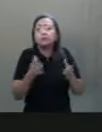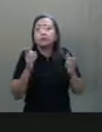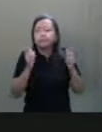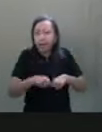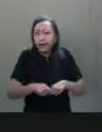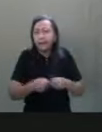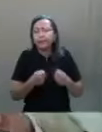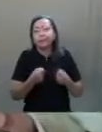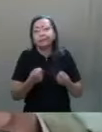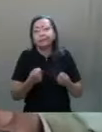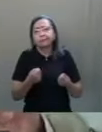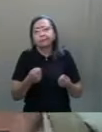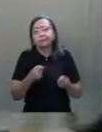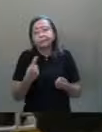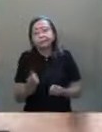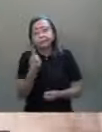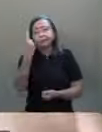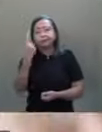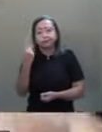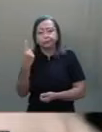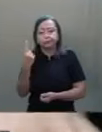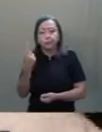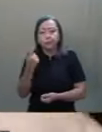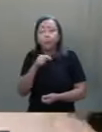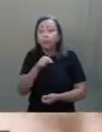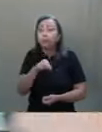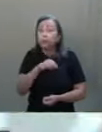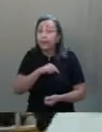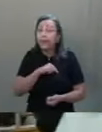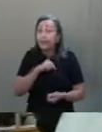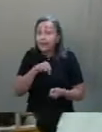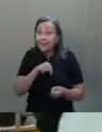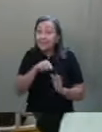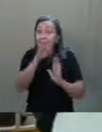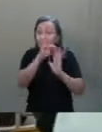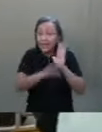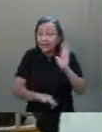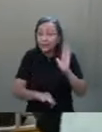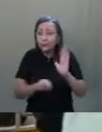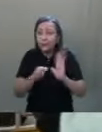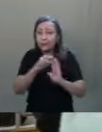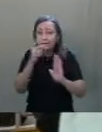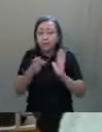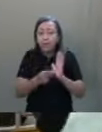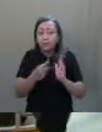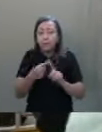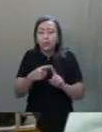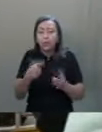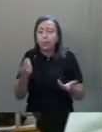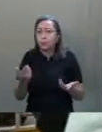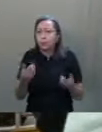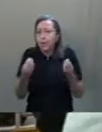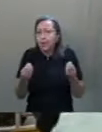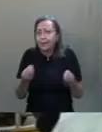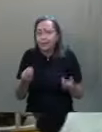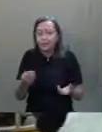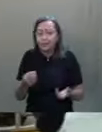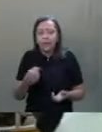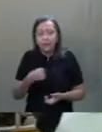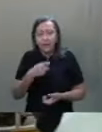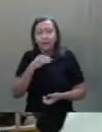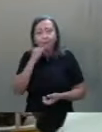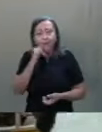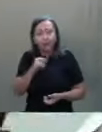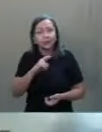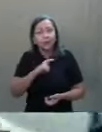unilateral, pelo que está escrito aqui, que, nossa, eu não conto até o acordo individual. Porque eu digo que no